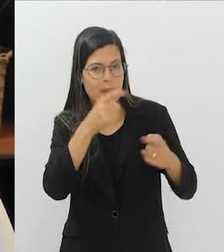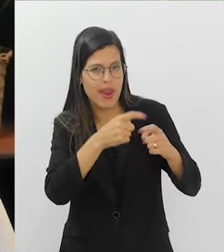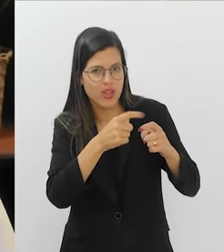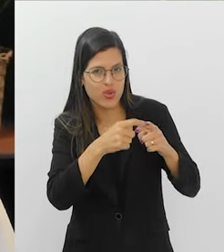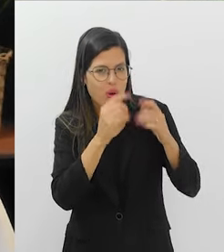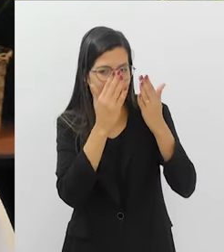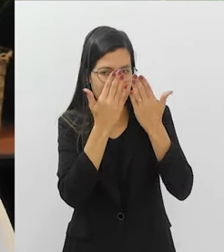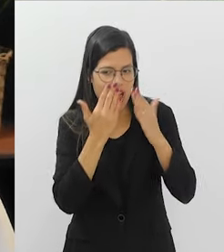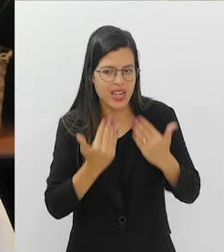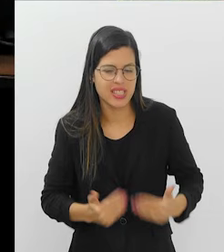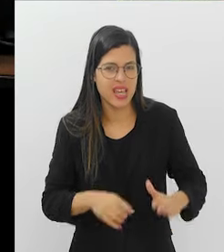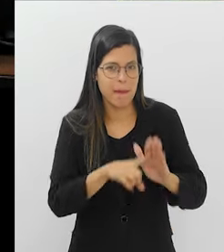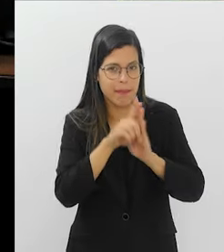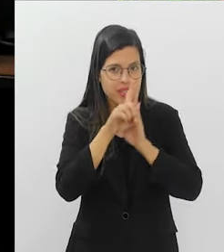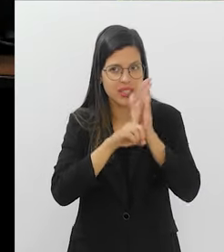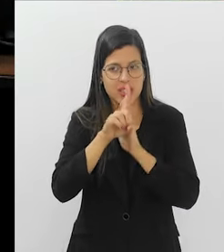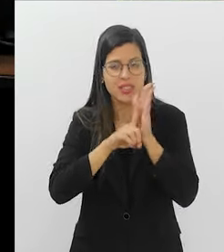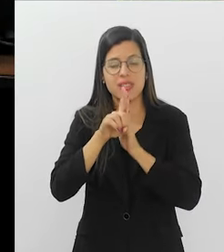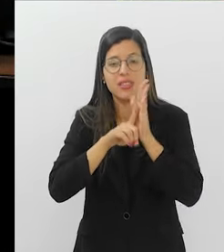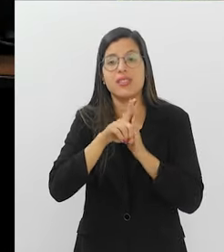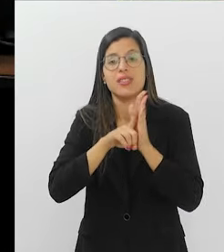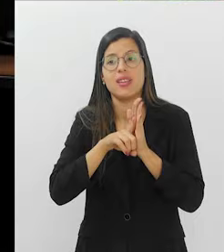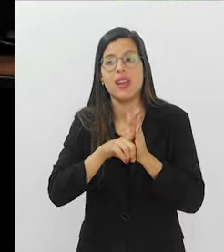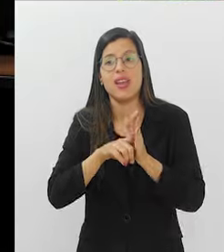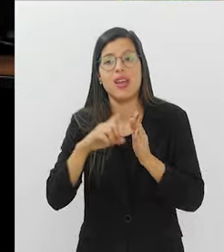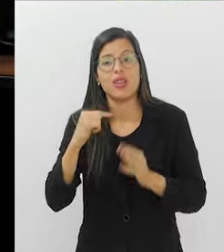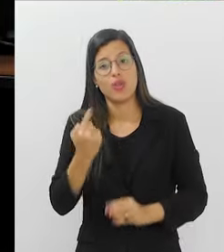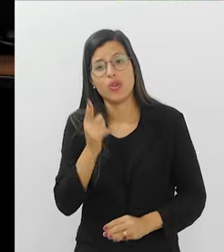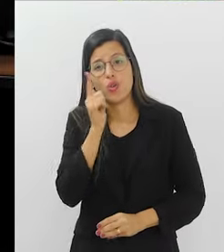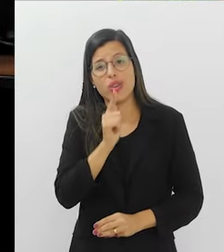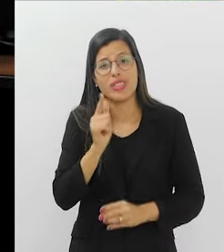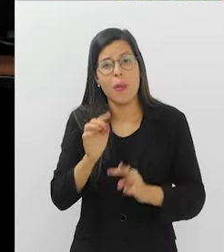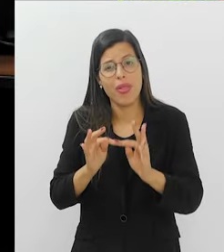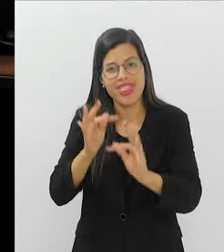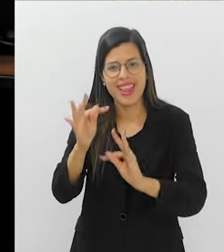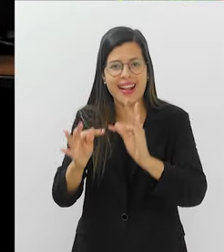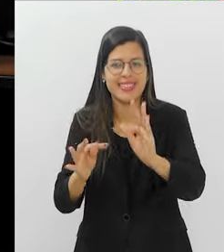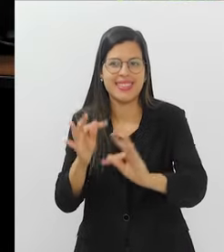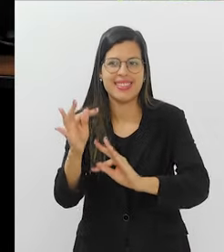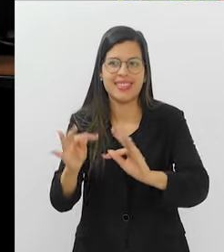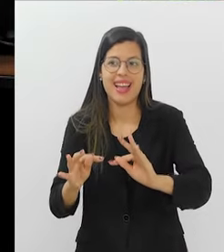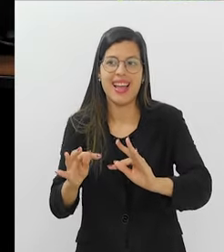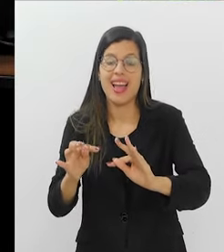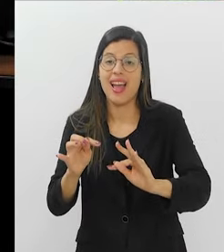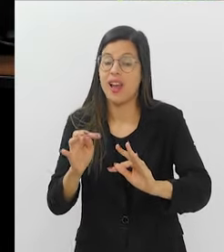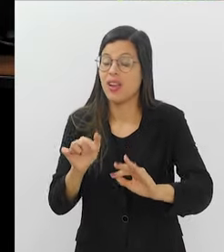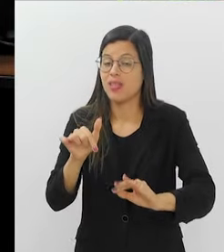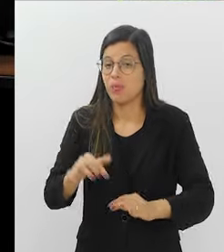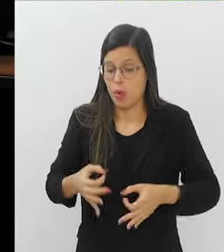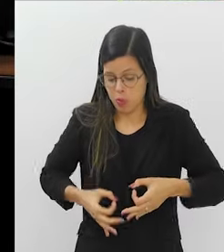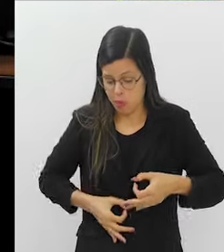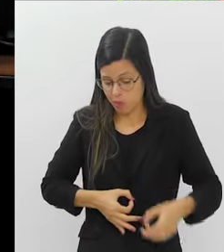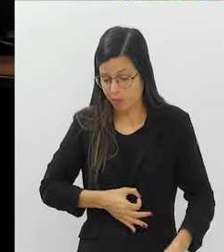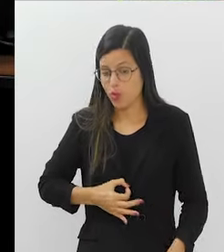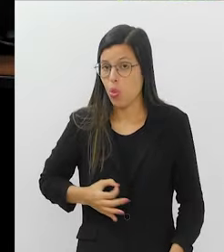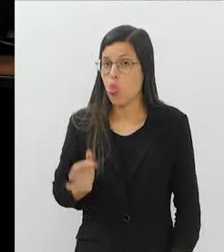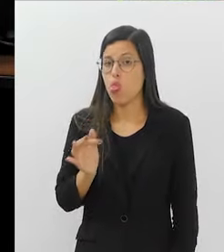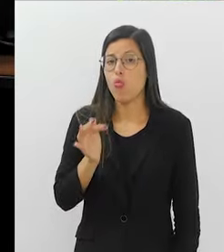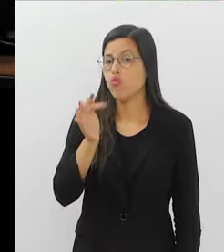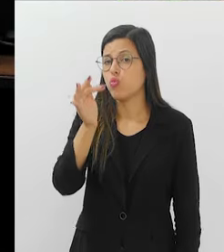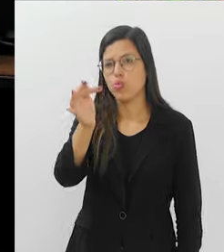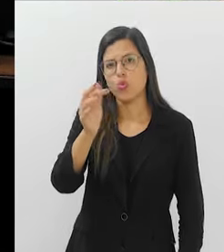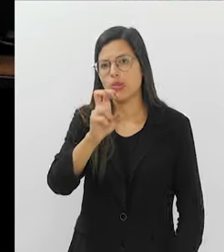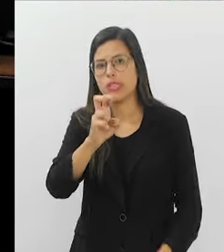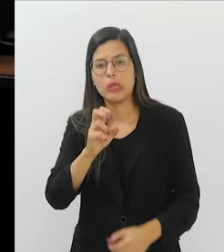a patologia. E na maioria das vezes, no que a gente tira, a gente já trata aquele possível pólipo que lá no